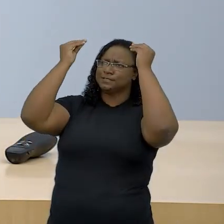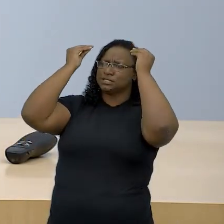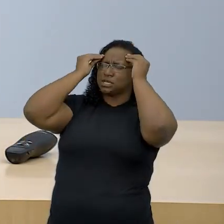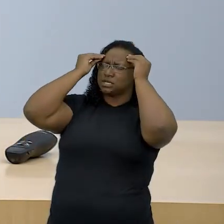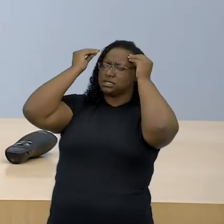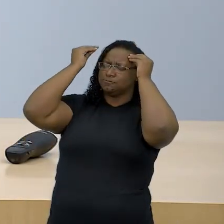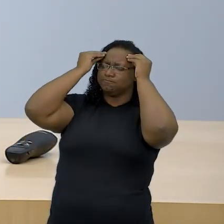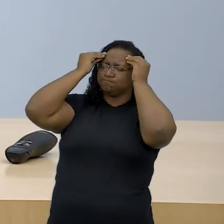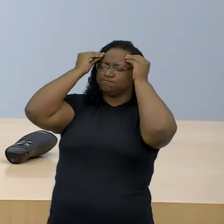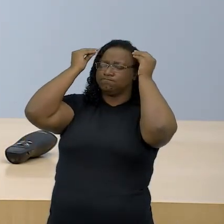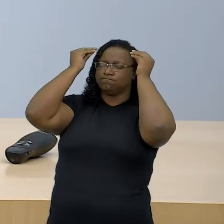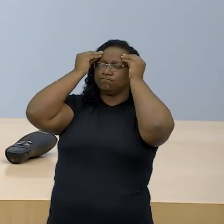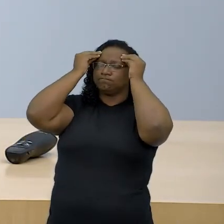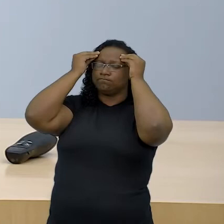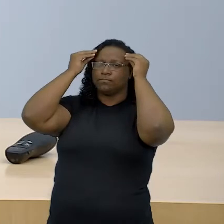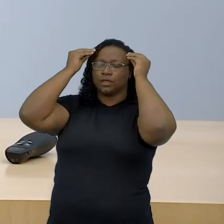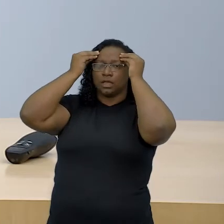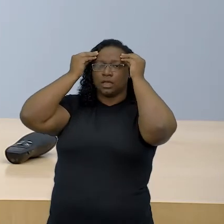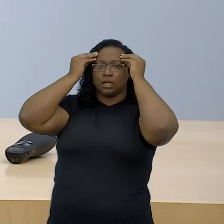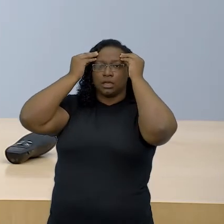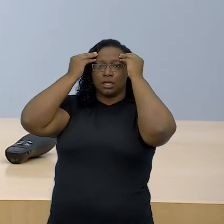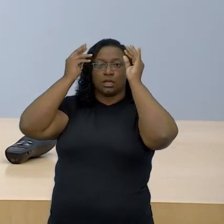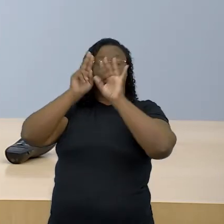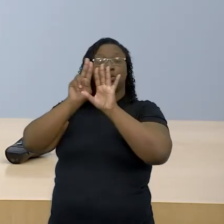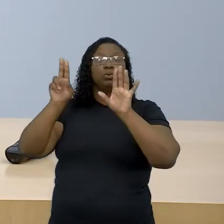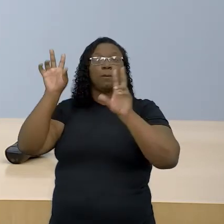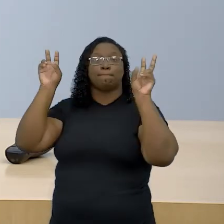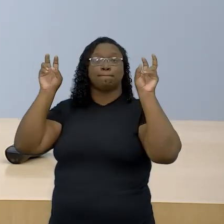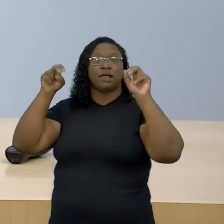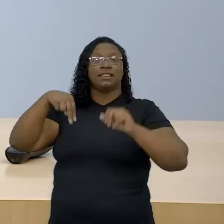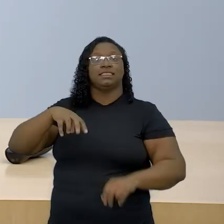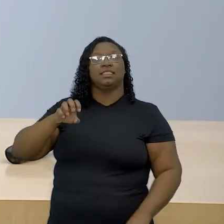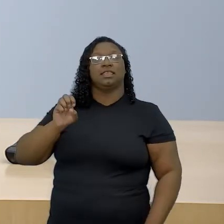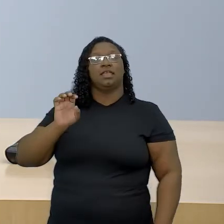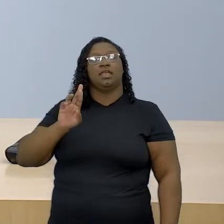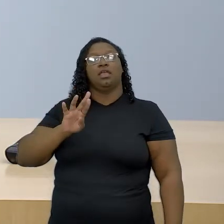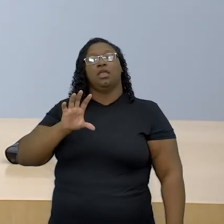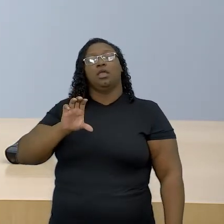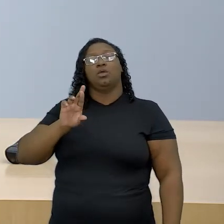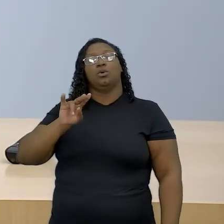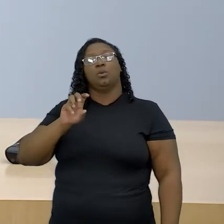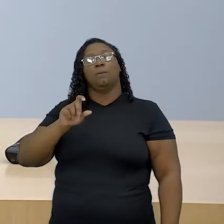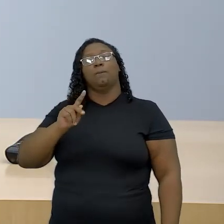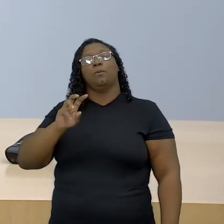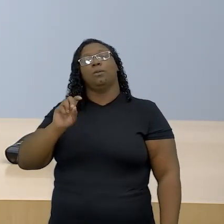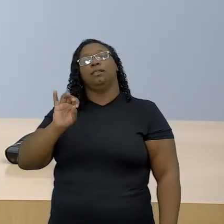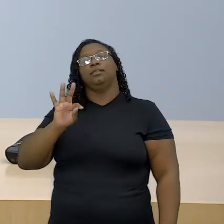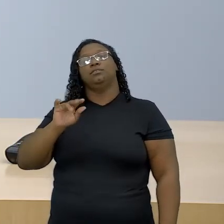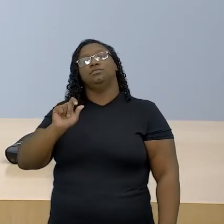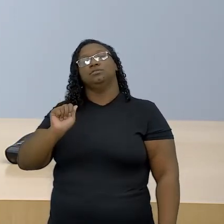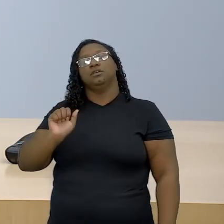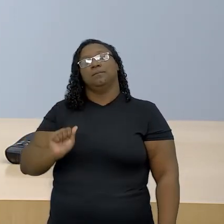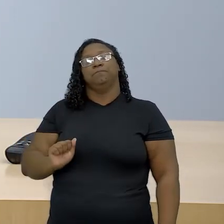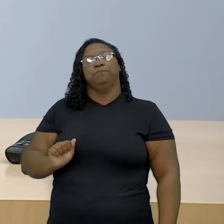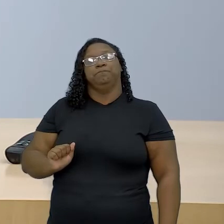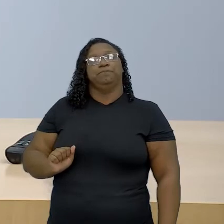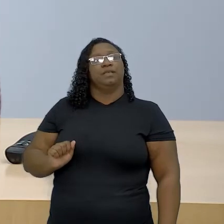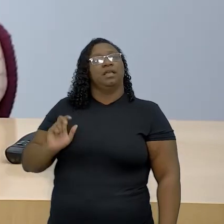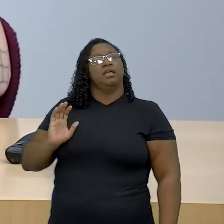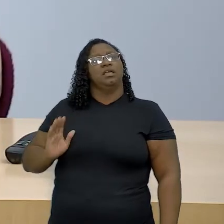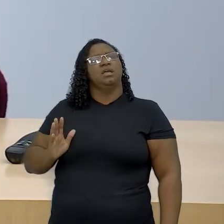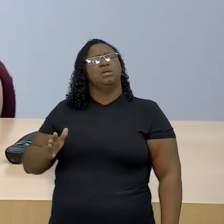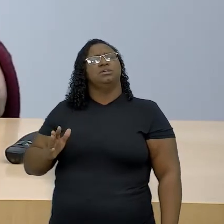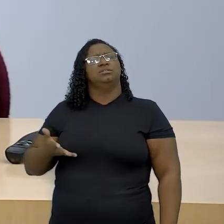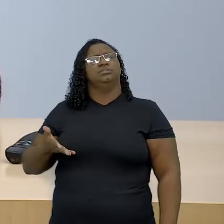conceito de necropolítica, é hoje extremamente frutífero para a gente analisar